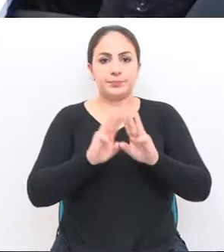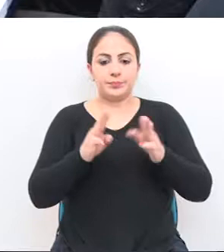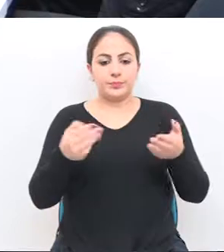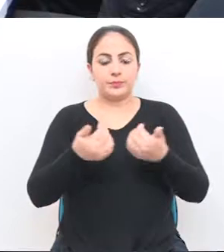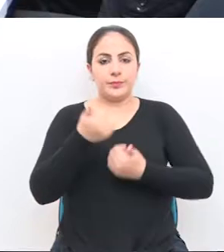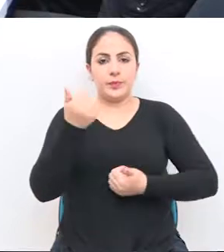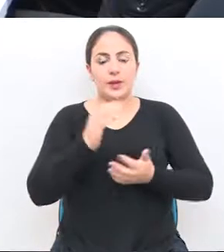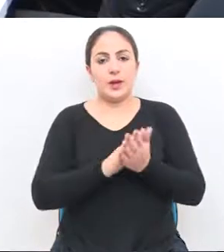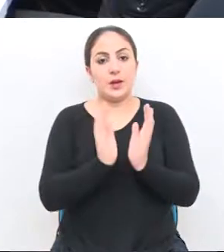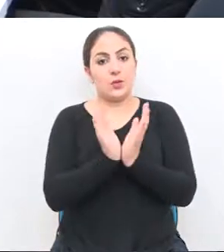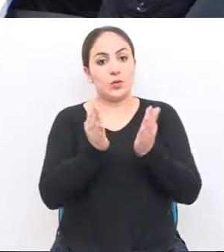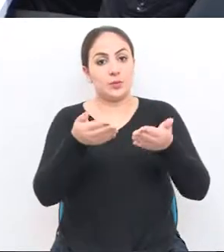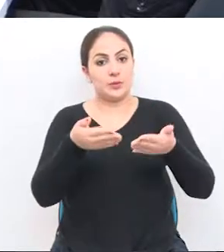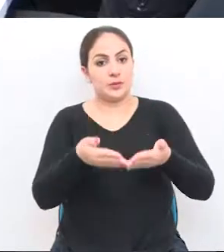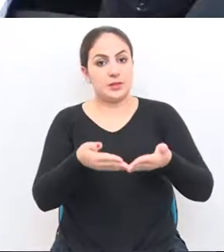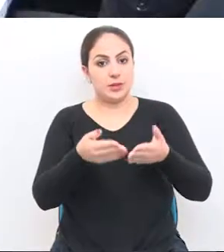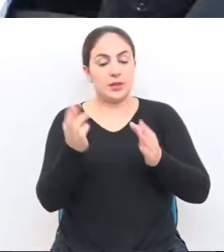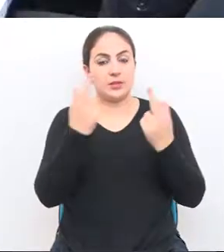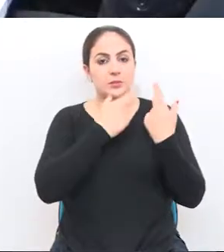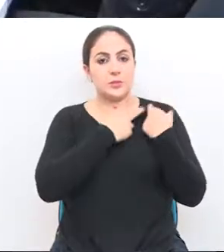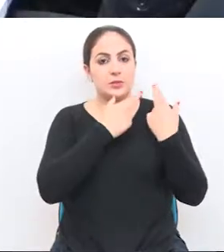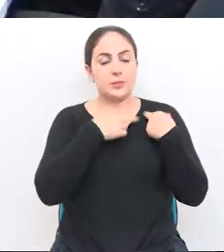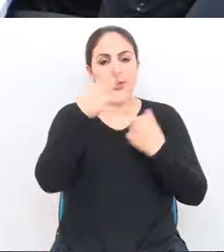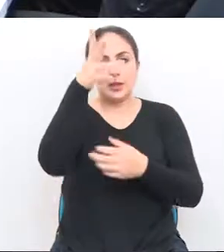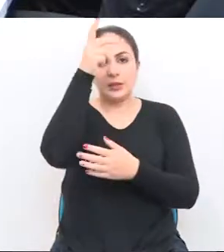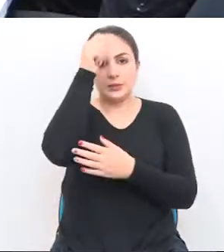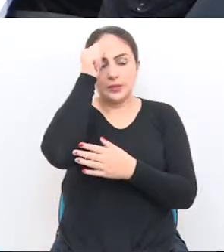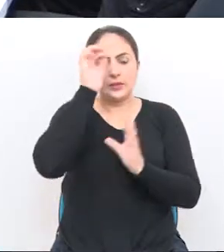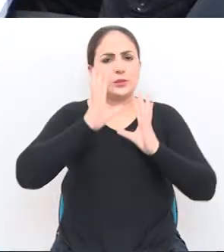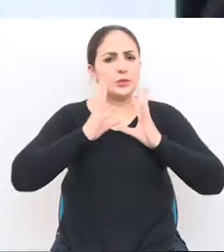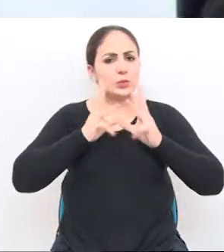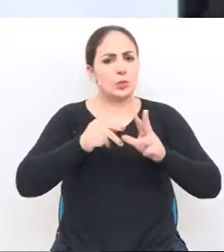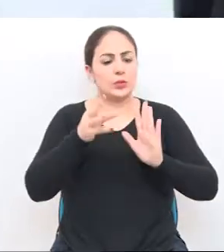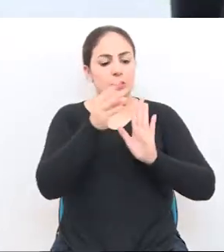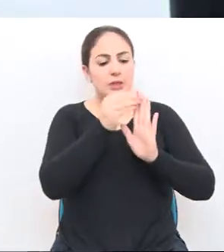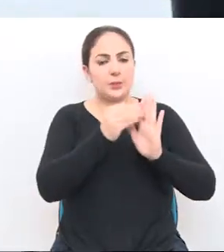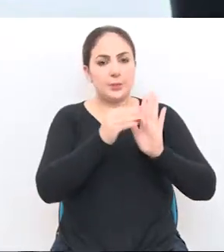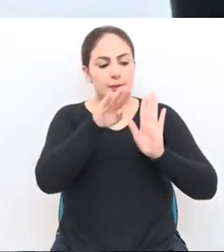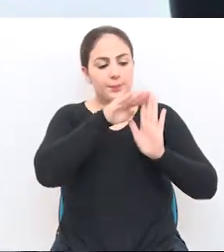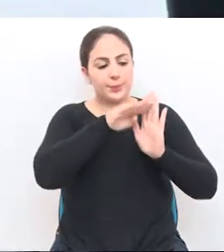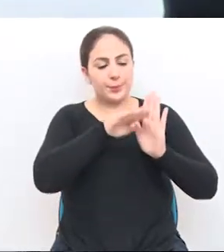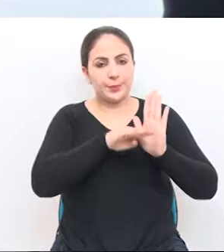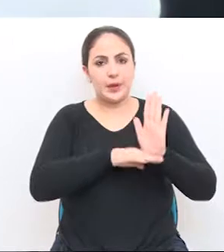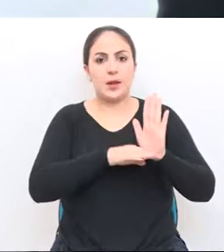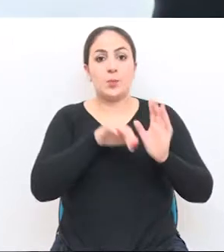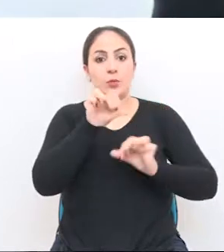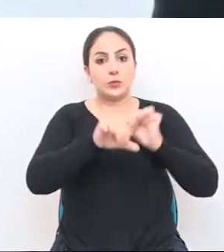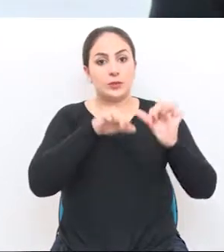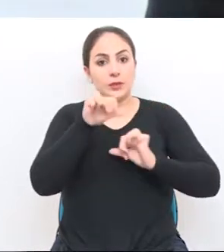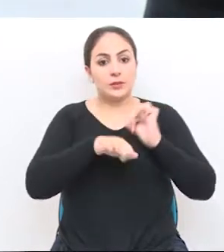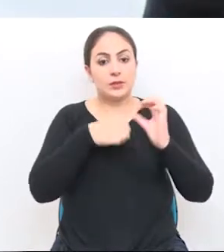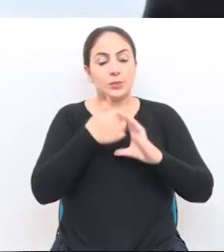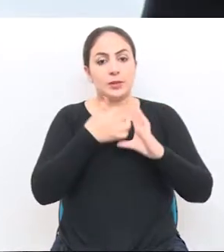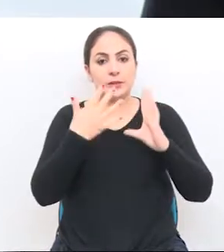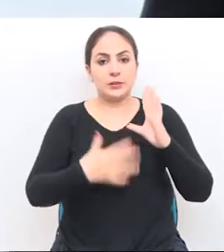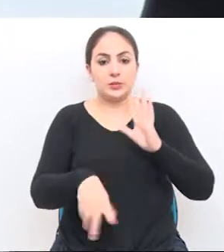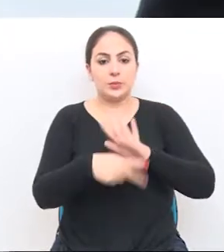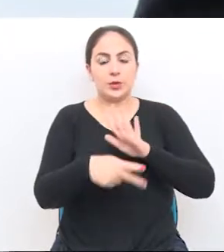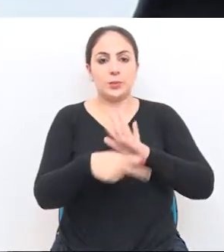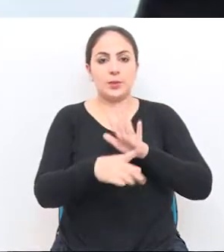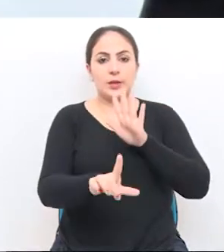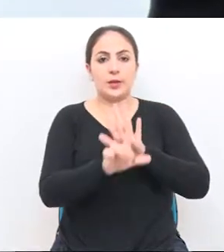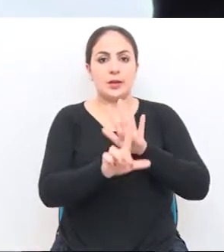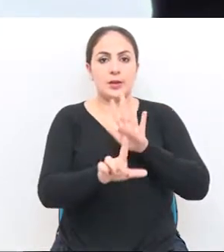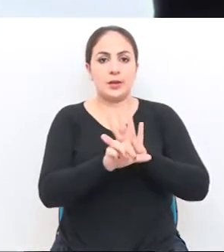diretora, a comissão será responsável pela análise de toda emenda que propor alteração de algum aspecto da lei